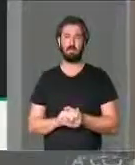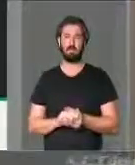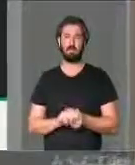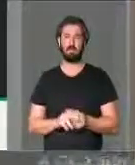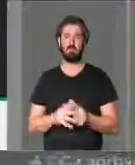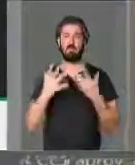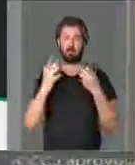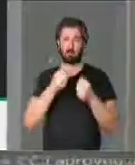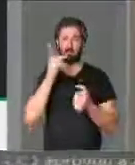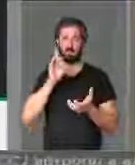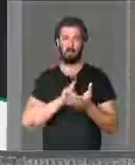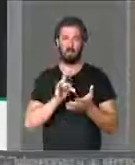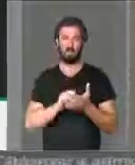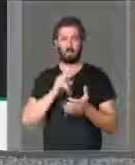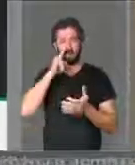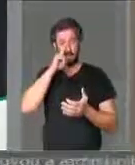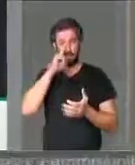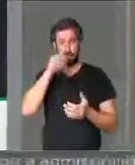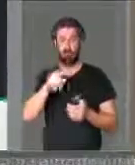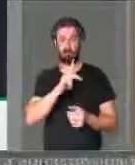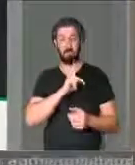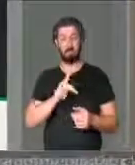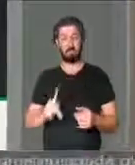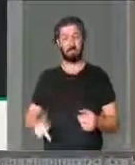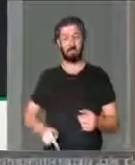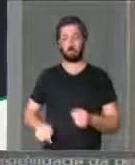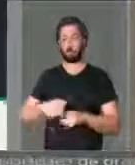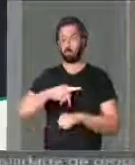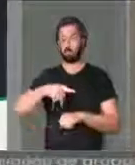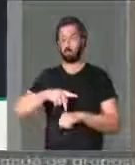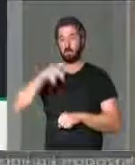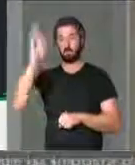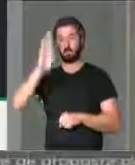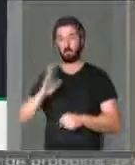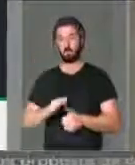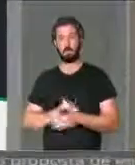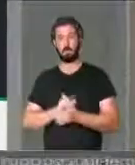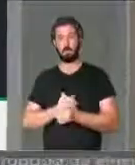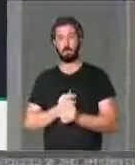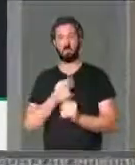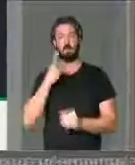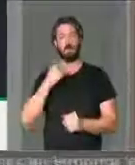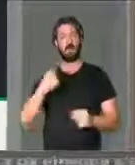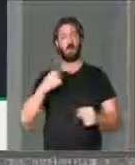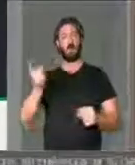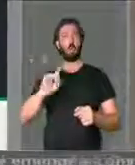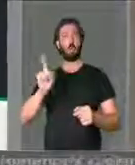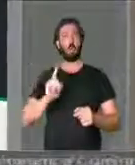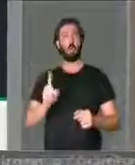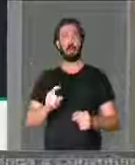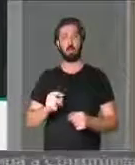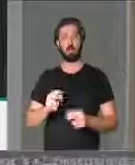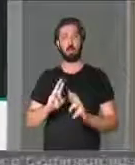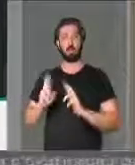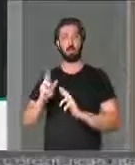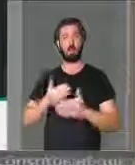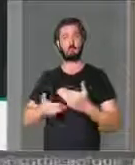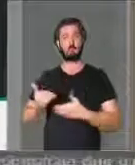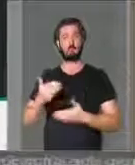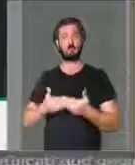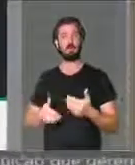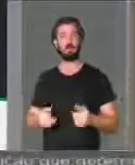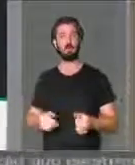ser francos, é grave um presidente da República negar essas relações